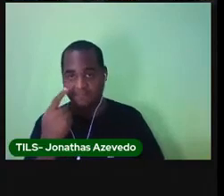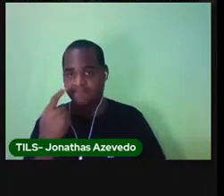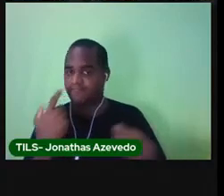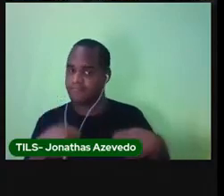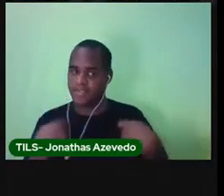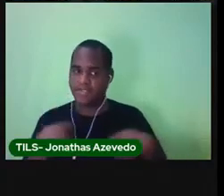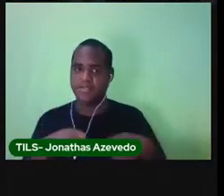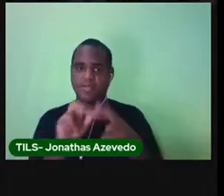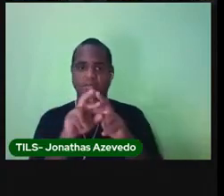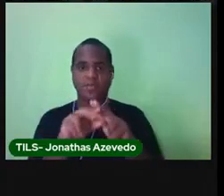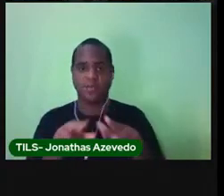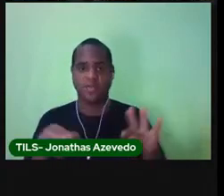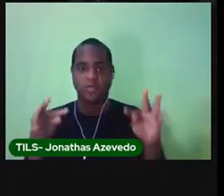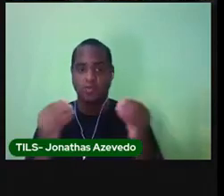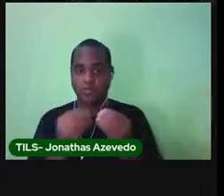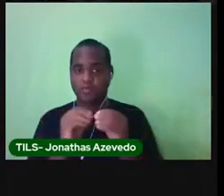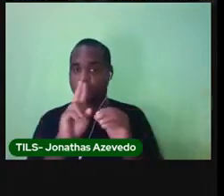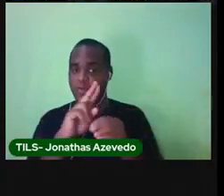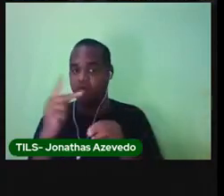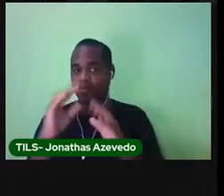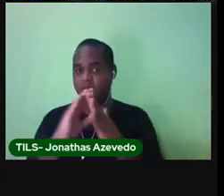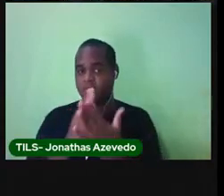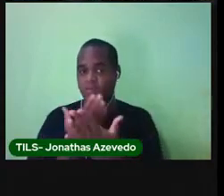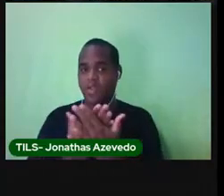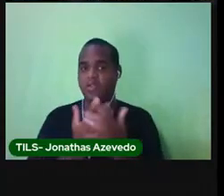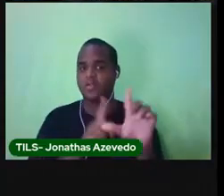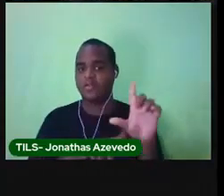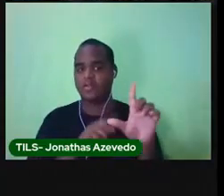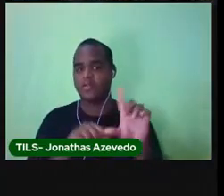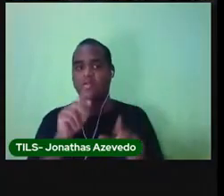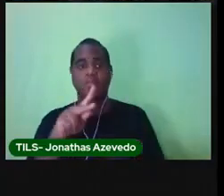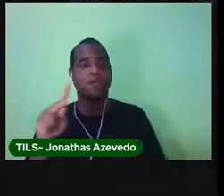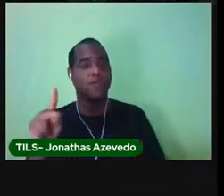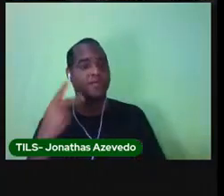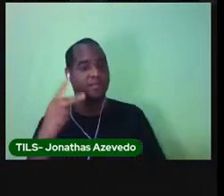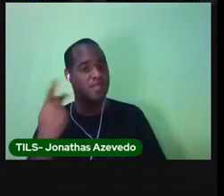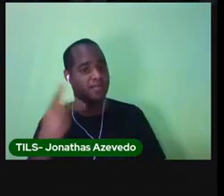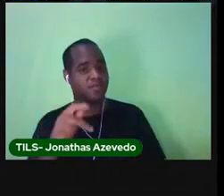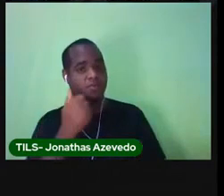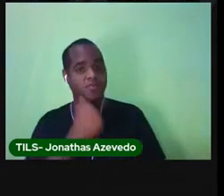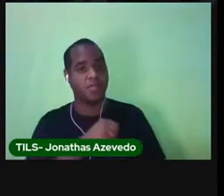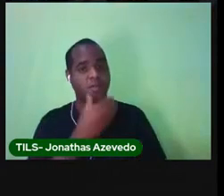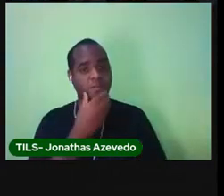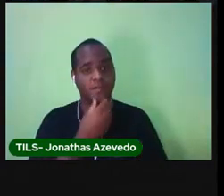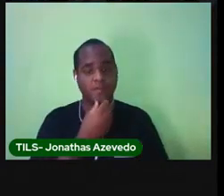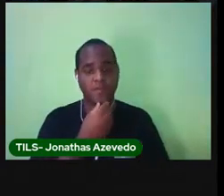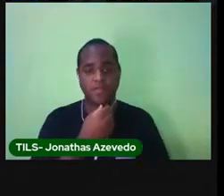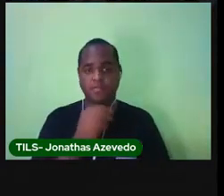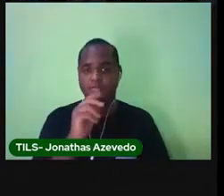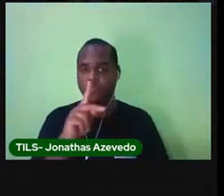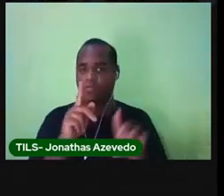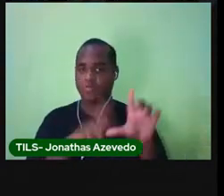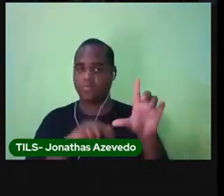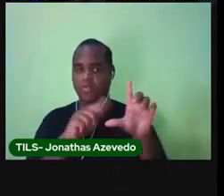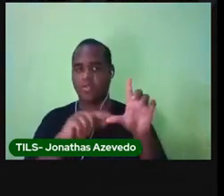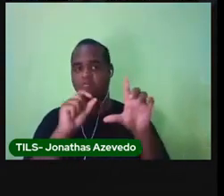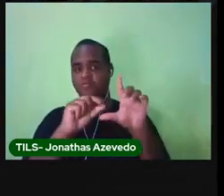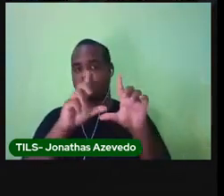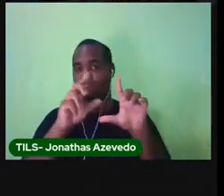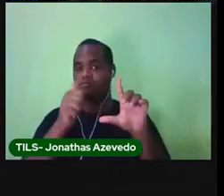completo. O nome da escola, o seu nome, o professor da professora, todos com letra maiúscula.